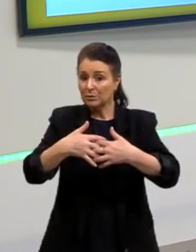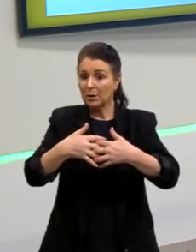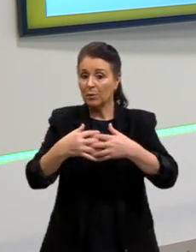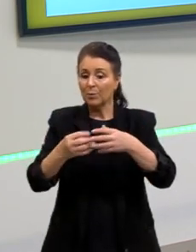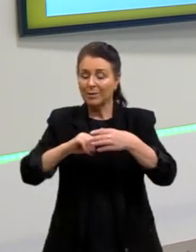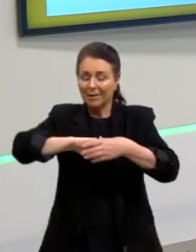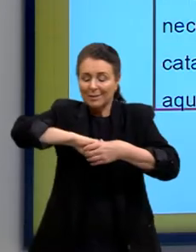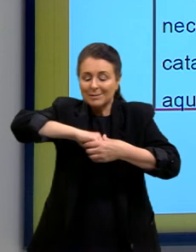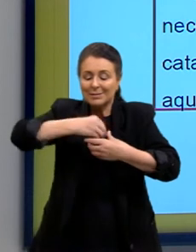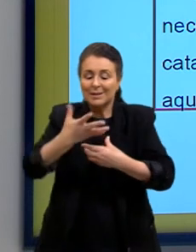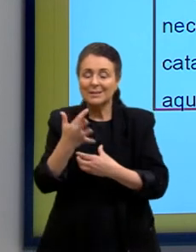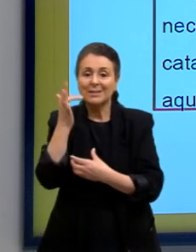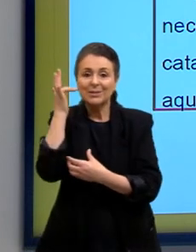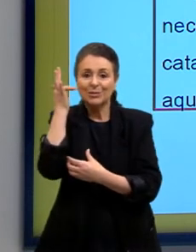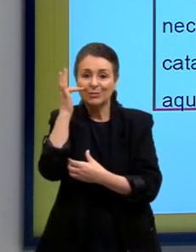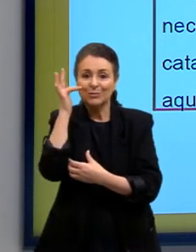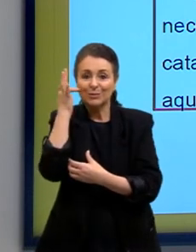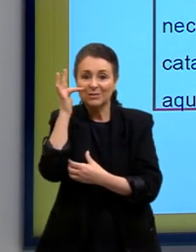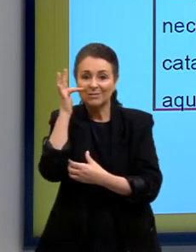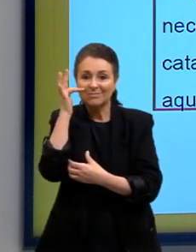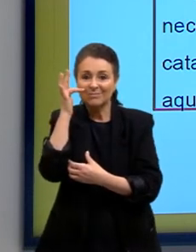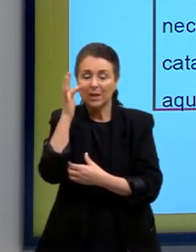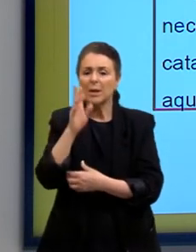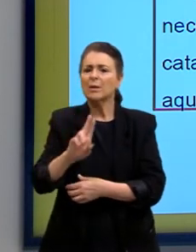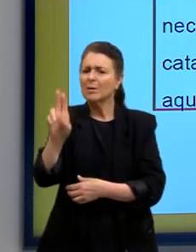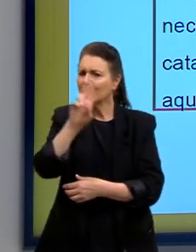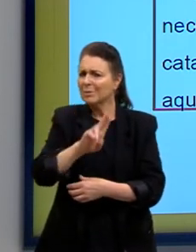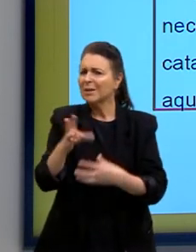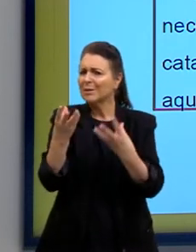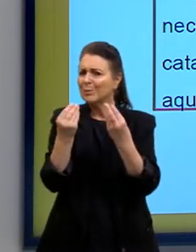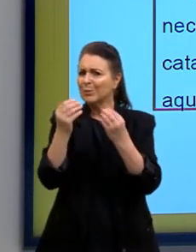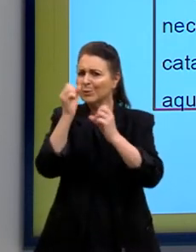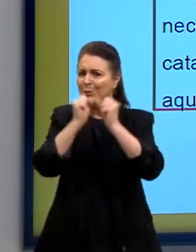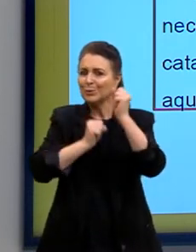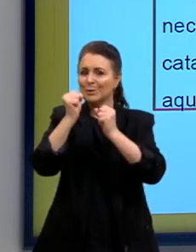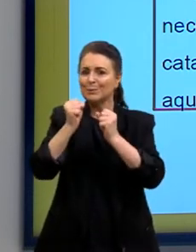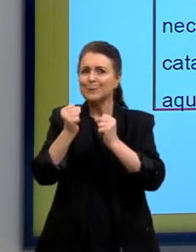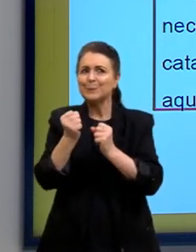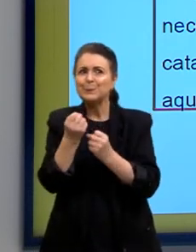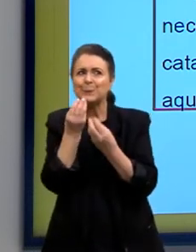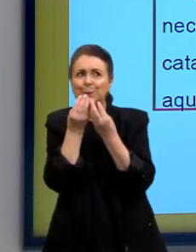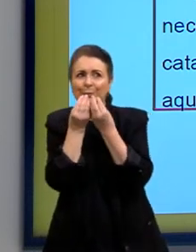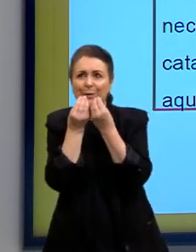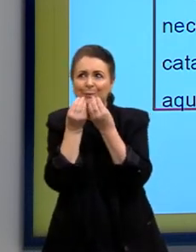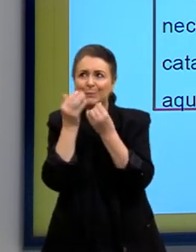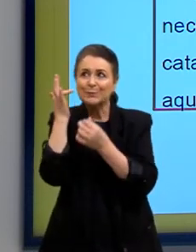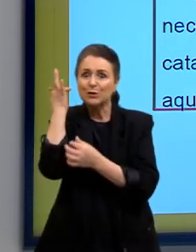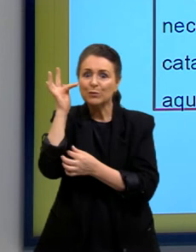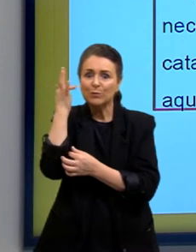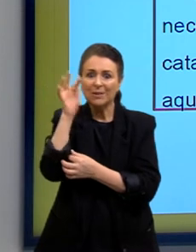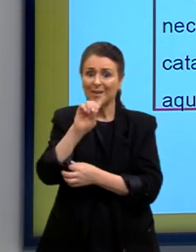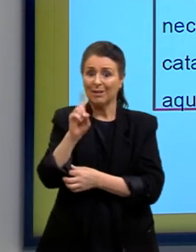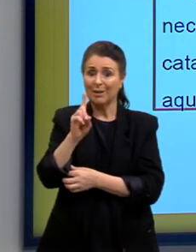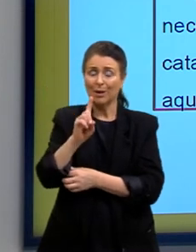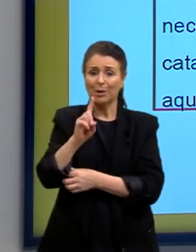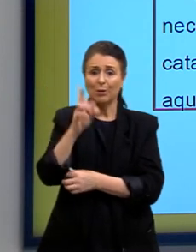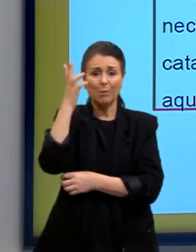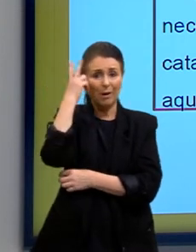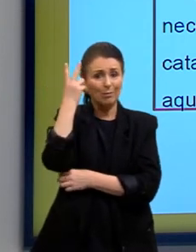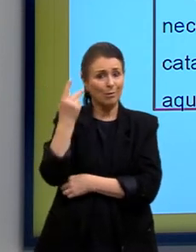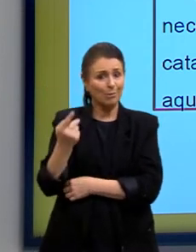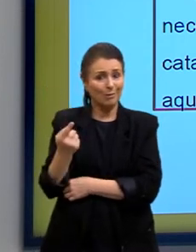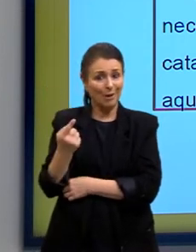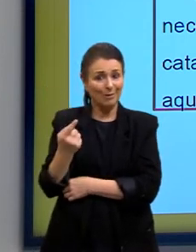de frutas que é extremamente utilizada na indústria os sabores de frutas artificiais inclusive apresenta ali no rótulo